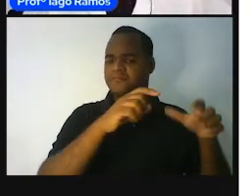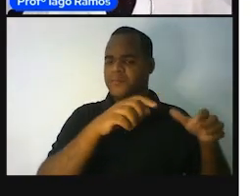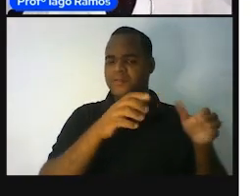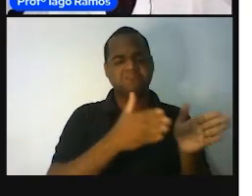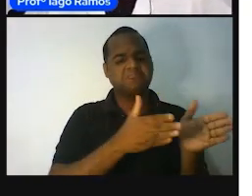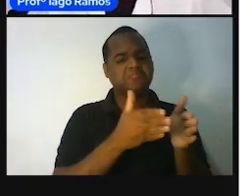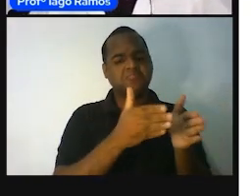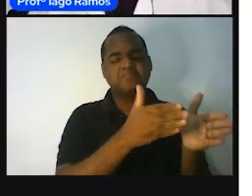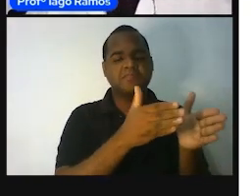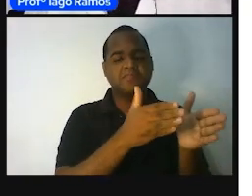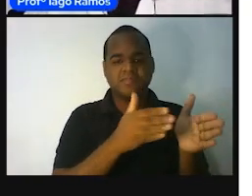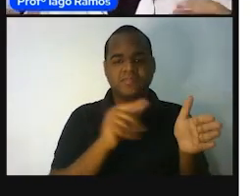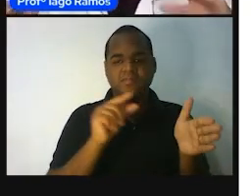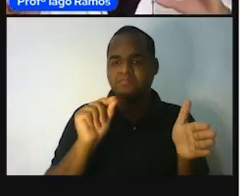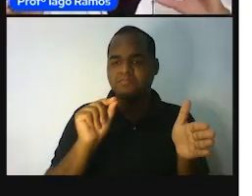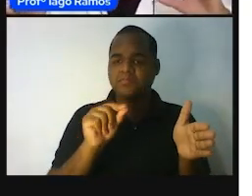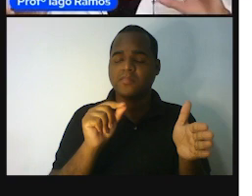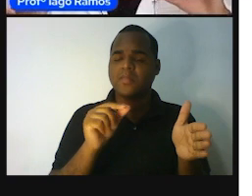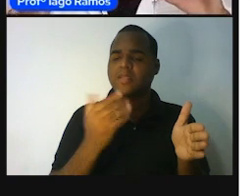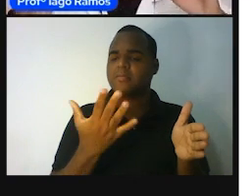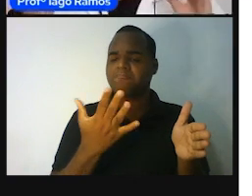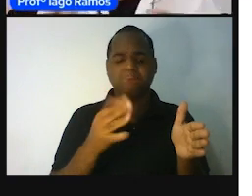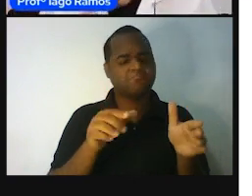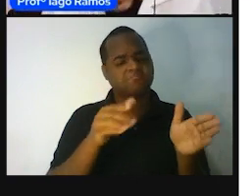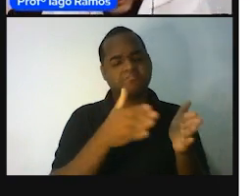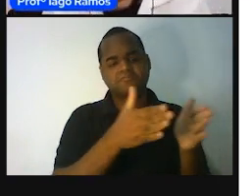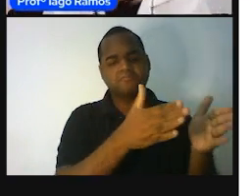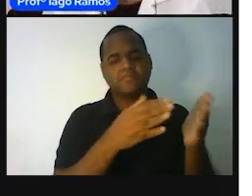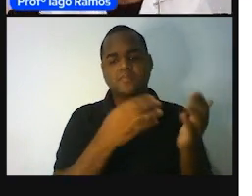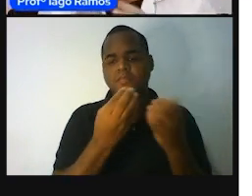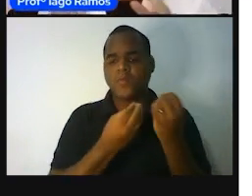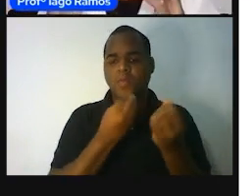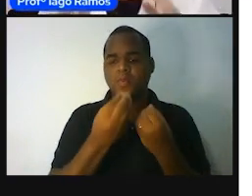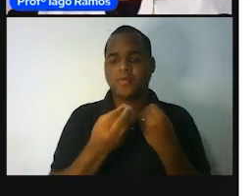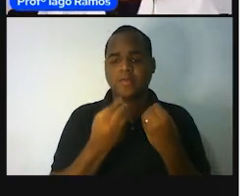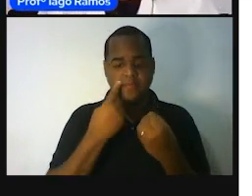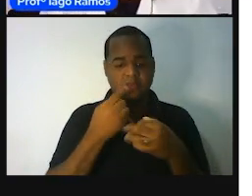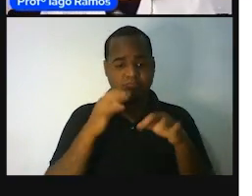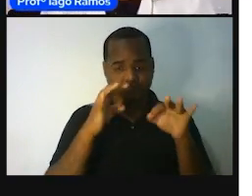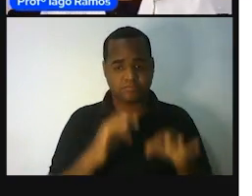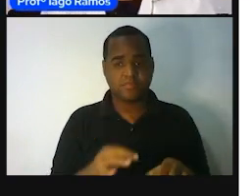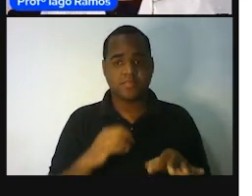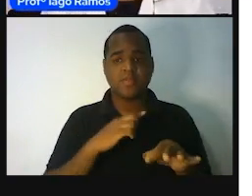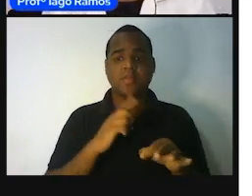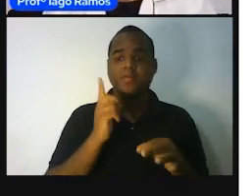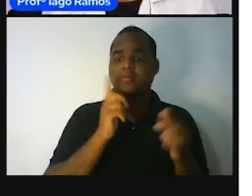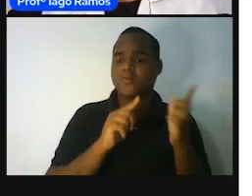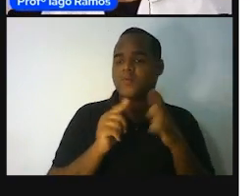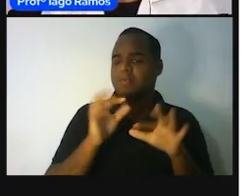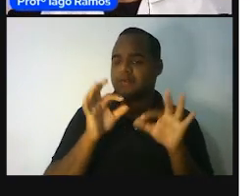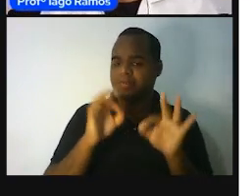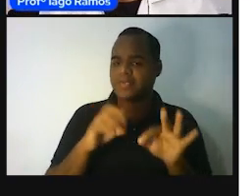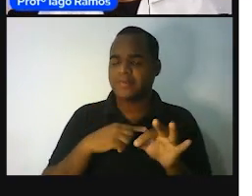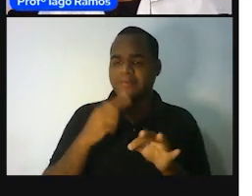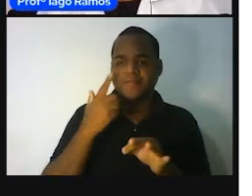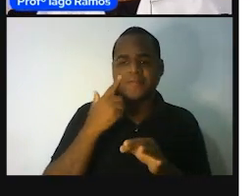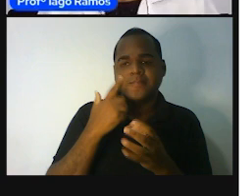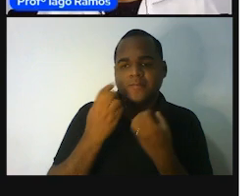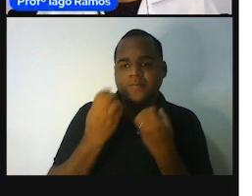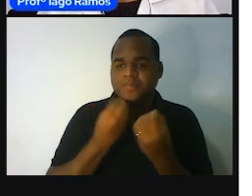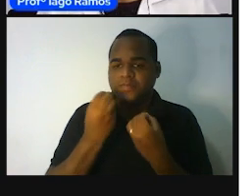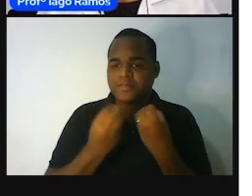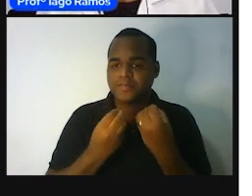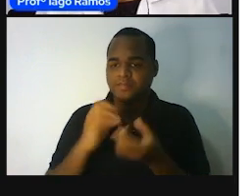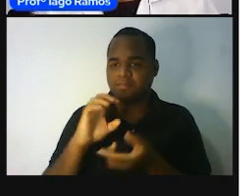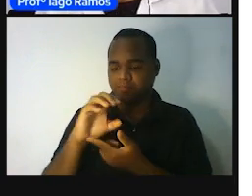como qual é a forma mais certinha para a gente conseguir medir uma estrada? É o